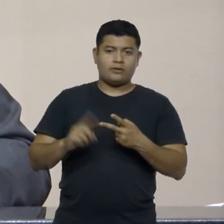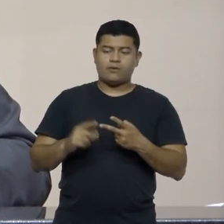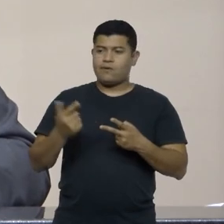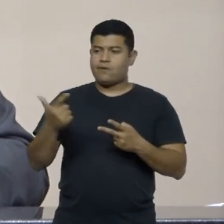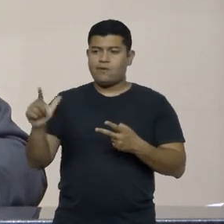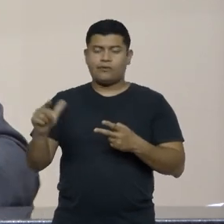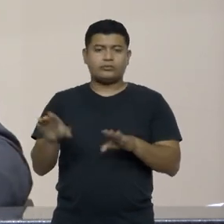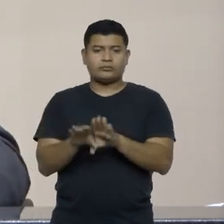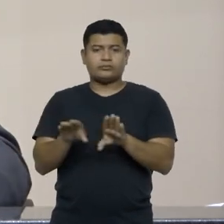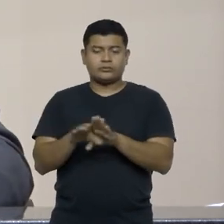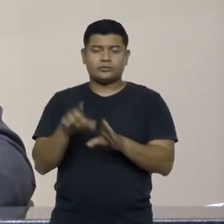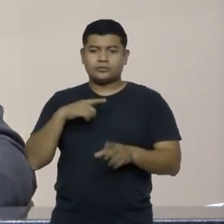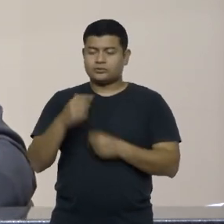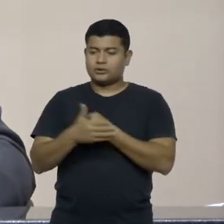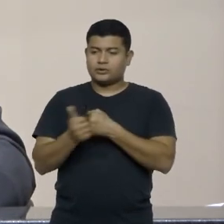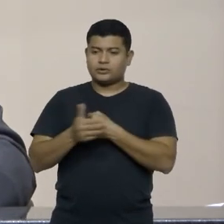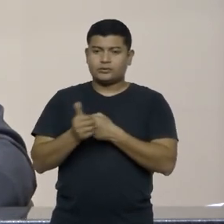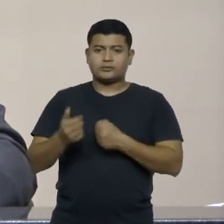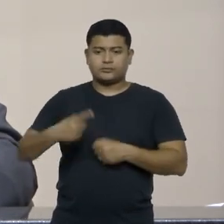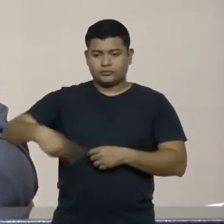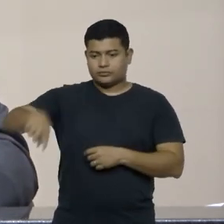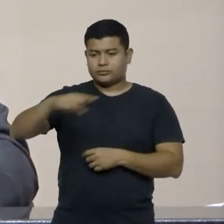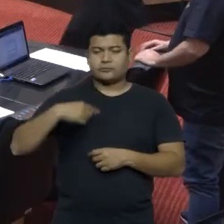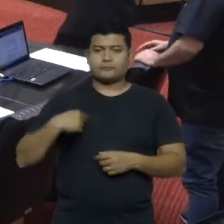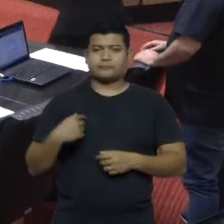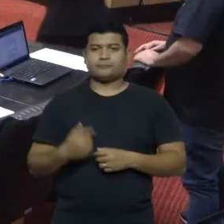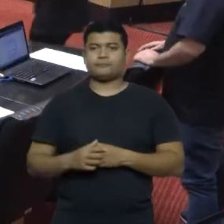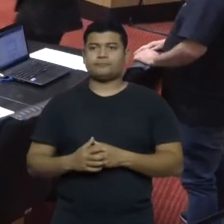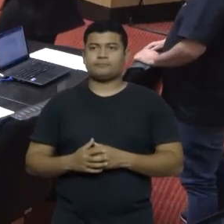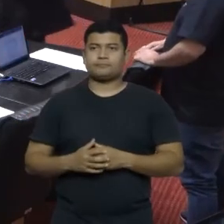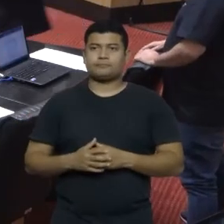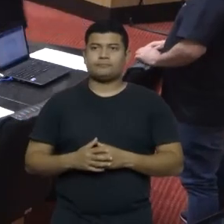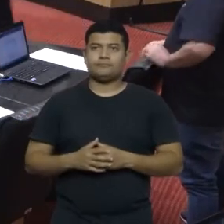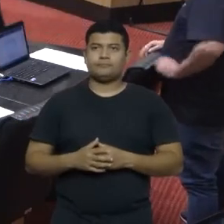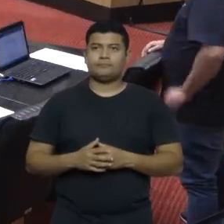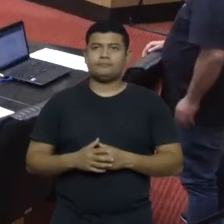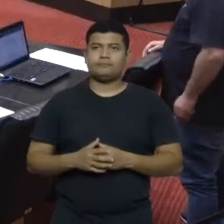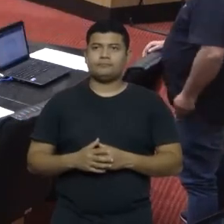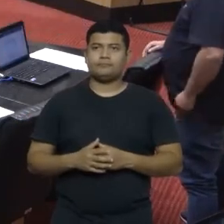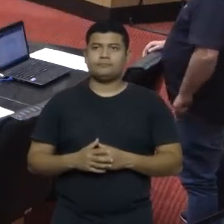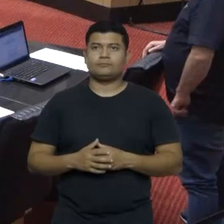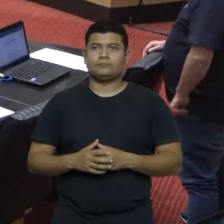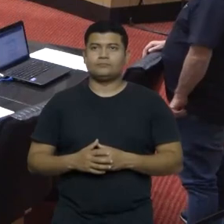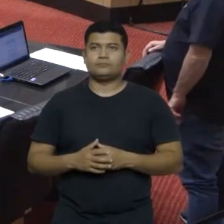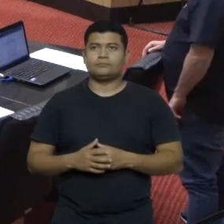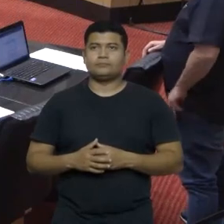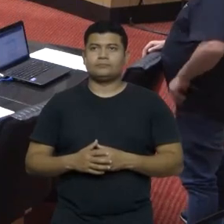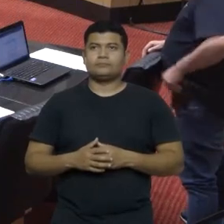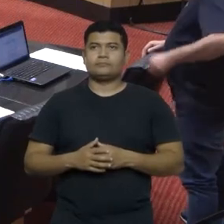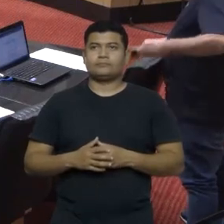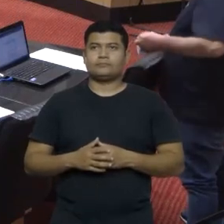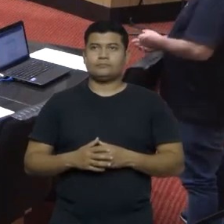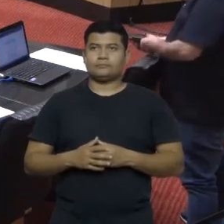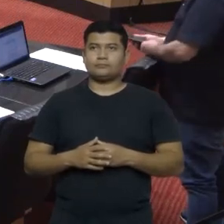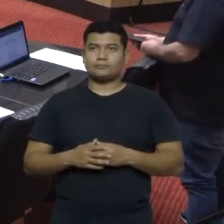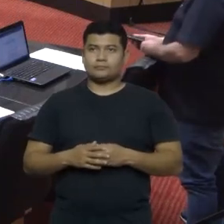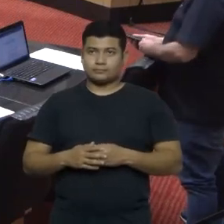lá. A sabe lá, mas...